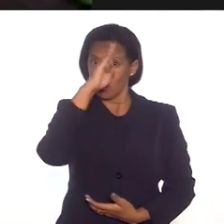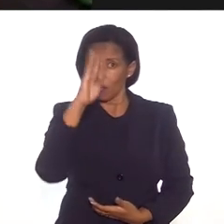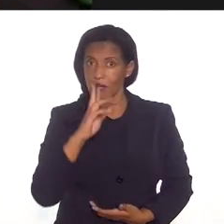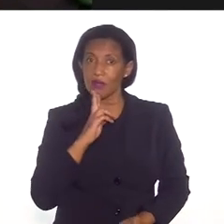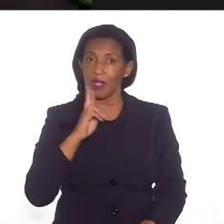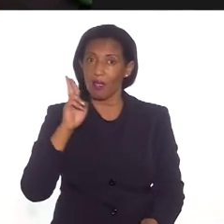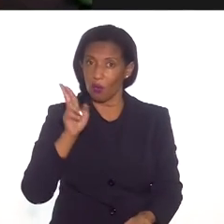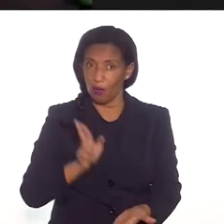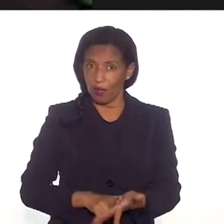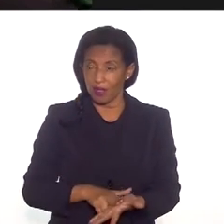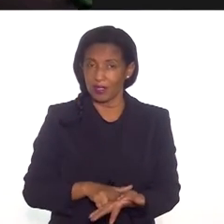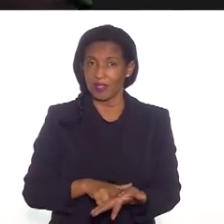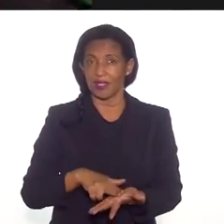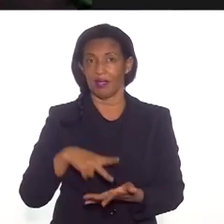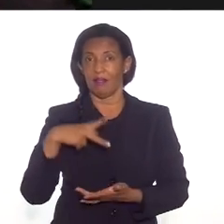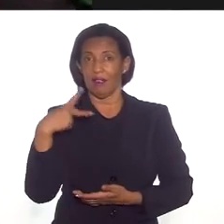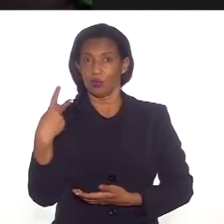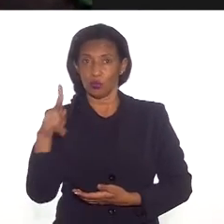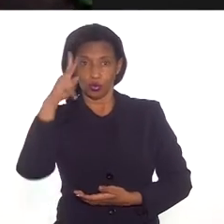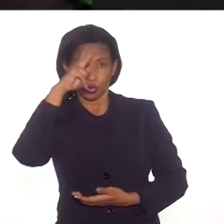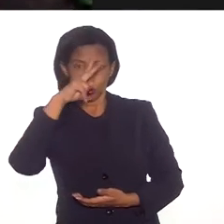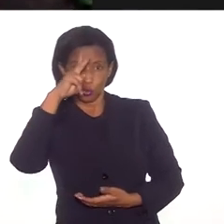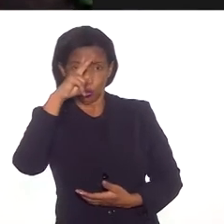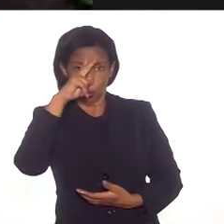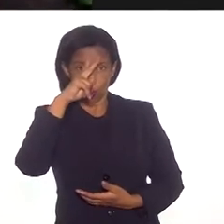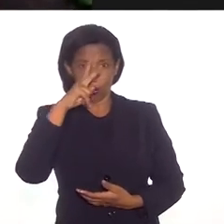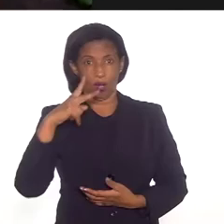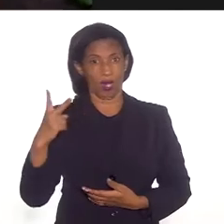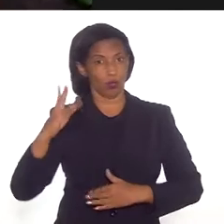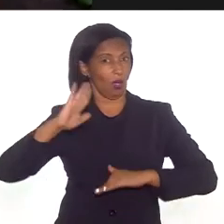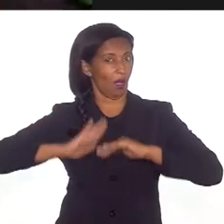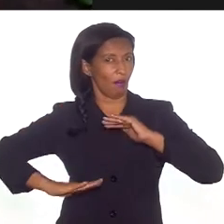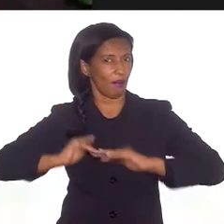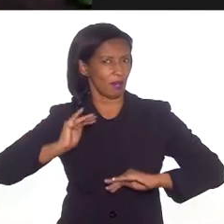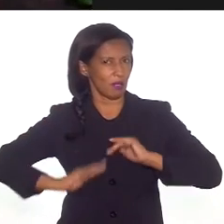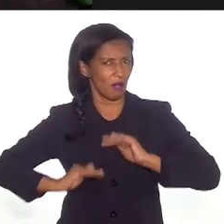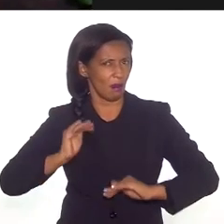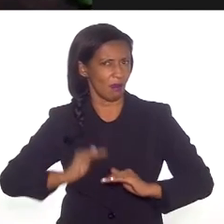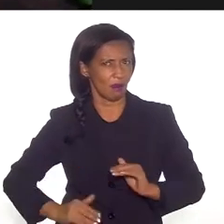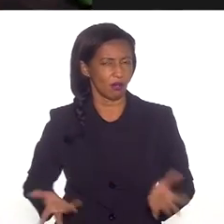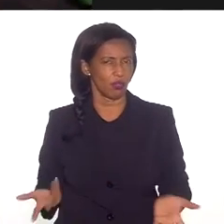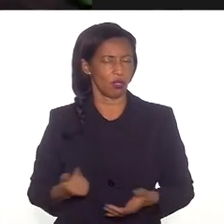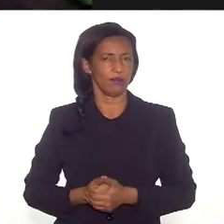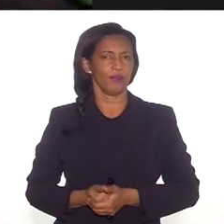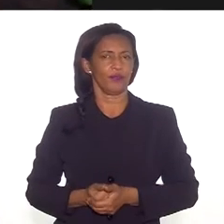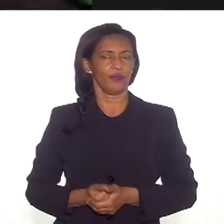fato, reconhecer a sua diversidade, reconhecer a sua capacidade